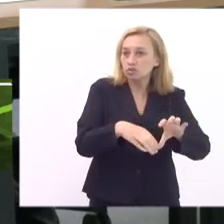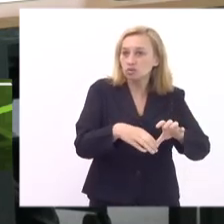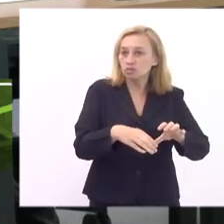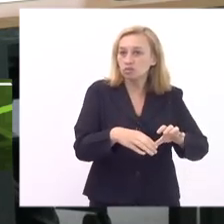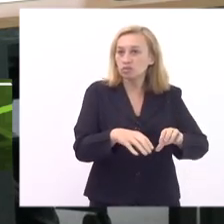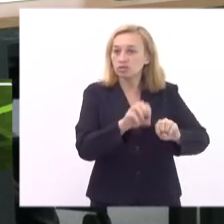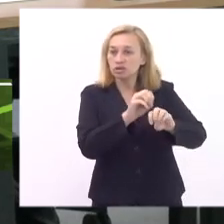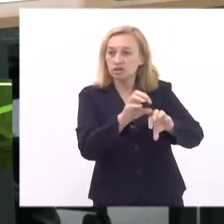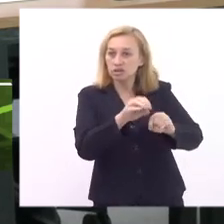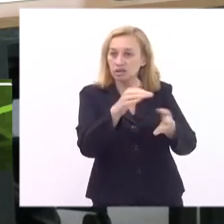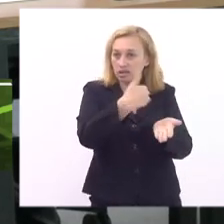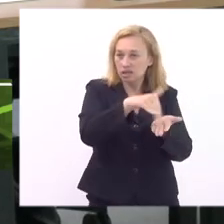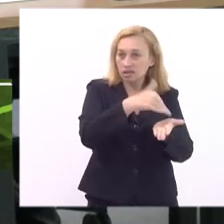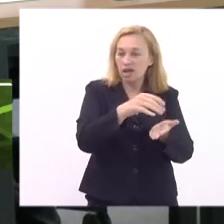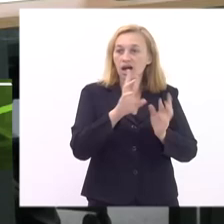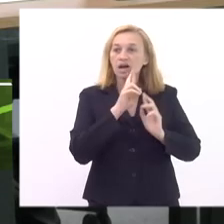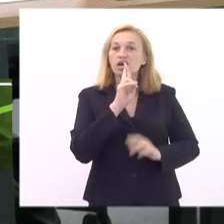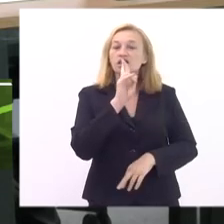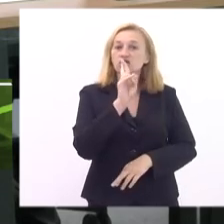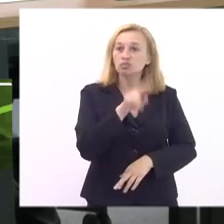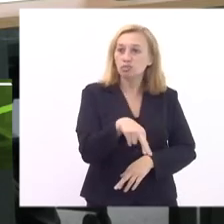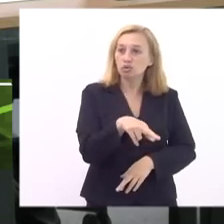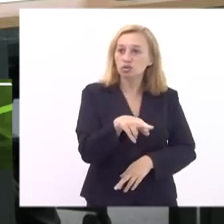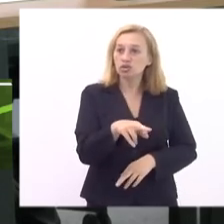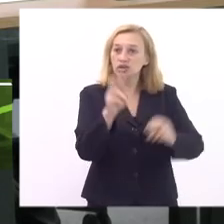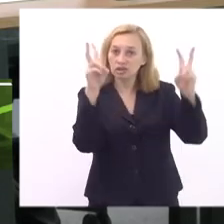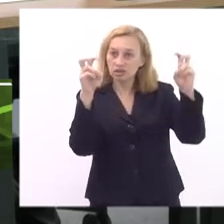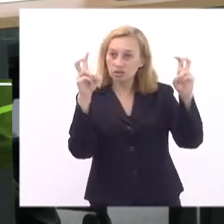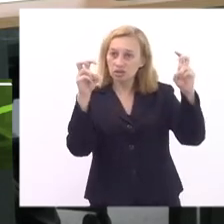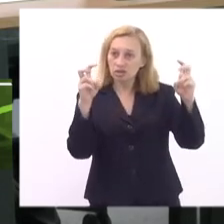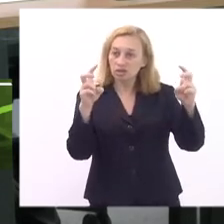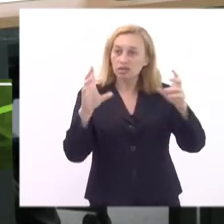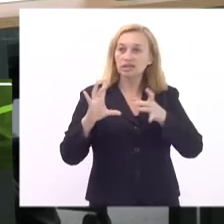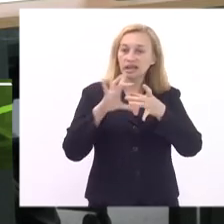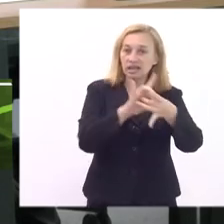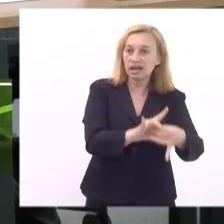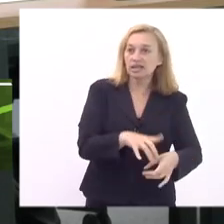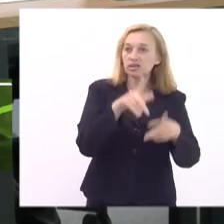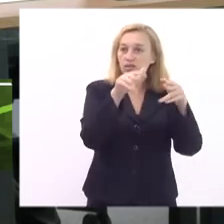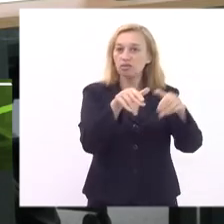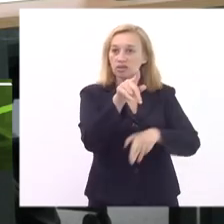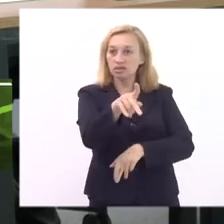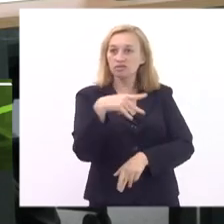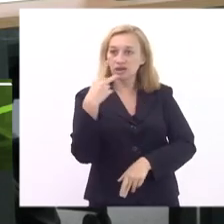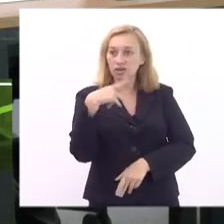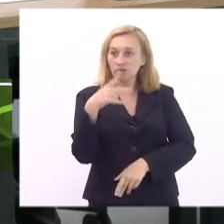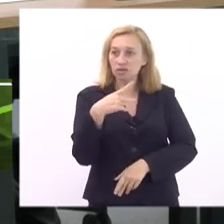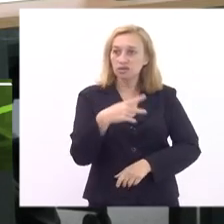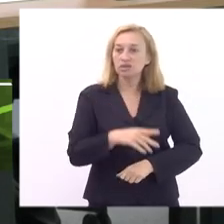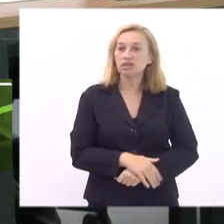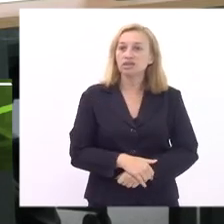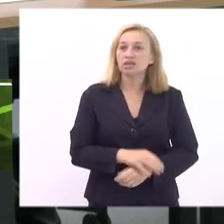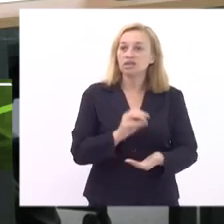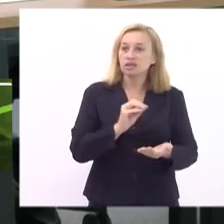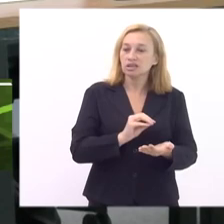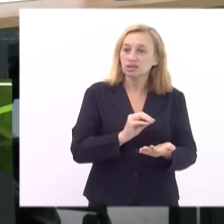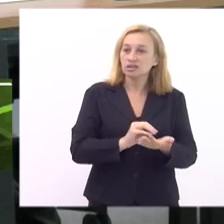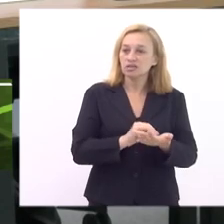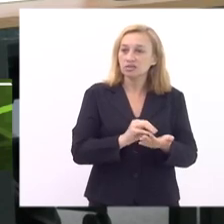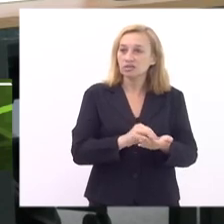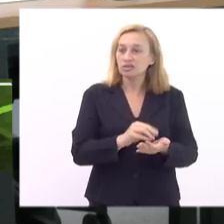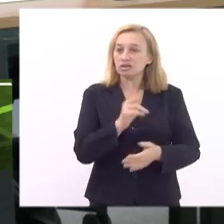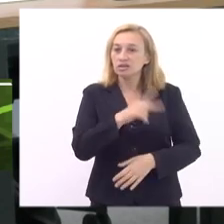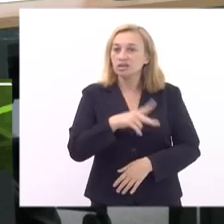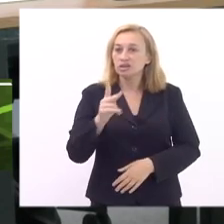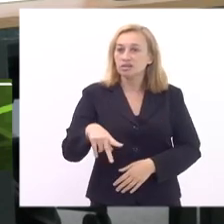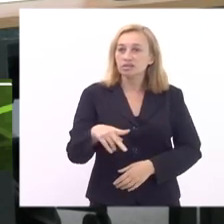porque eu entendo que a resposta a essa questão está ligada a mesma questão que você levantou anteriormente da falta de professores a gente hoje tem